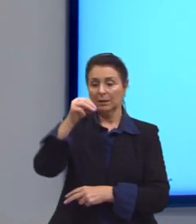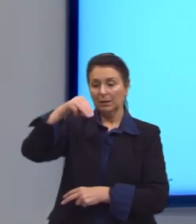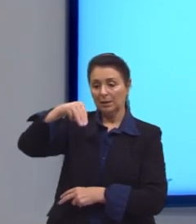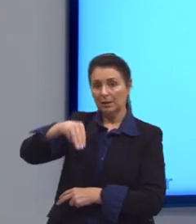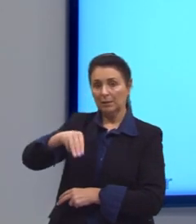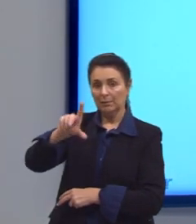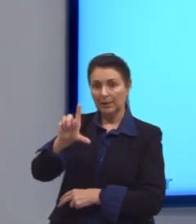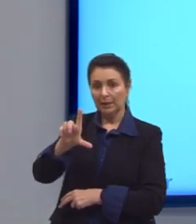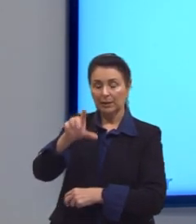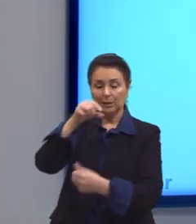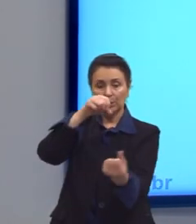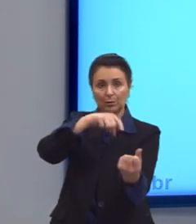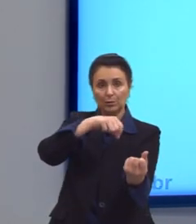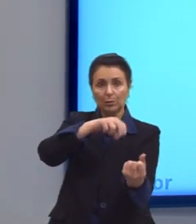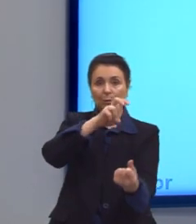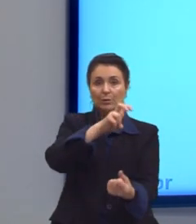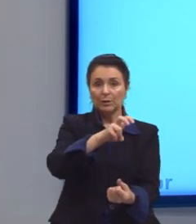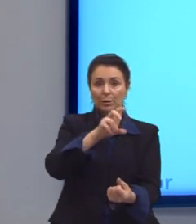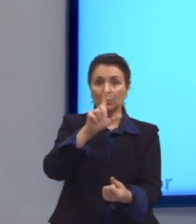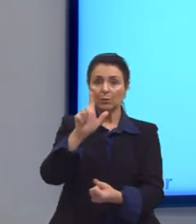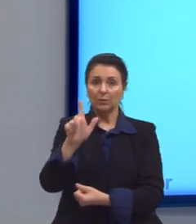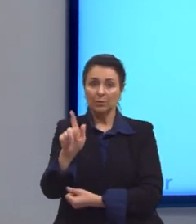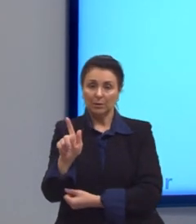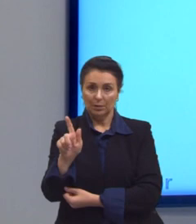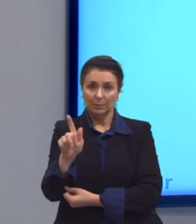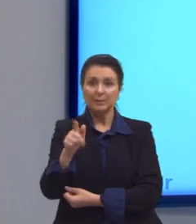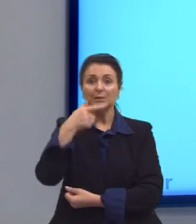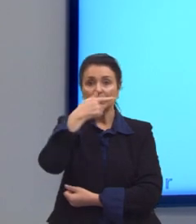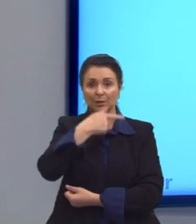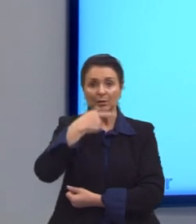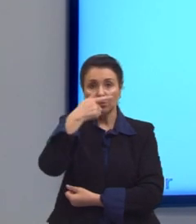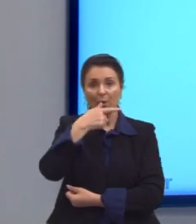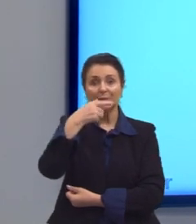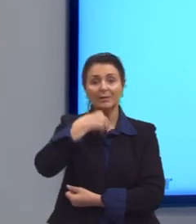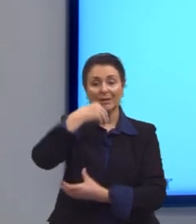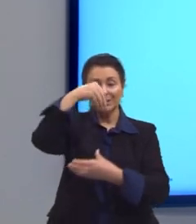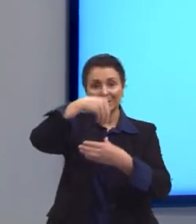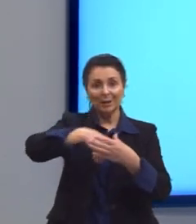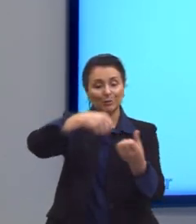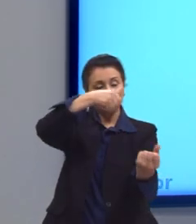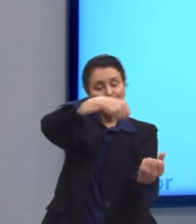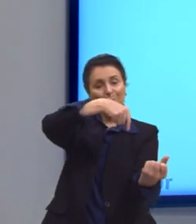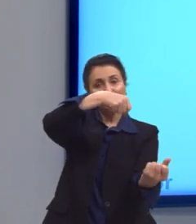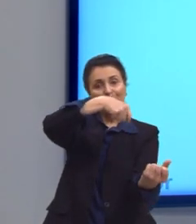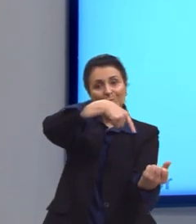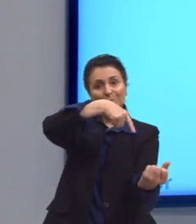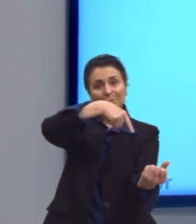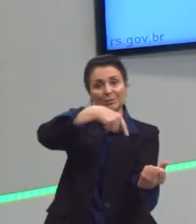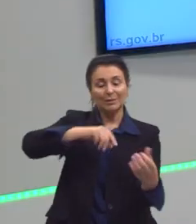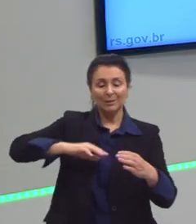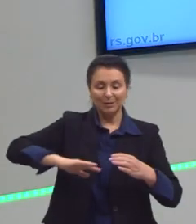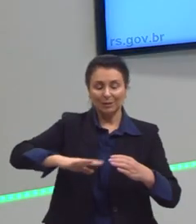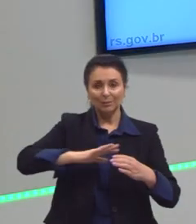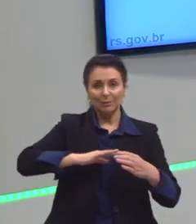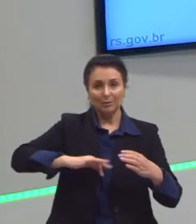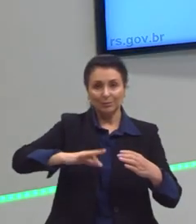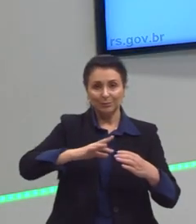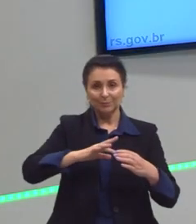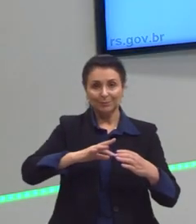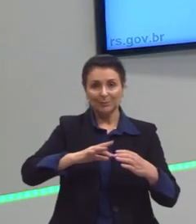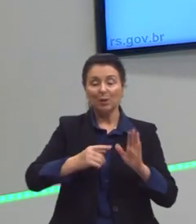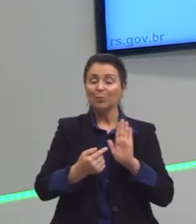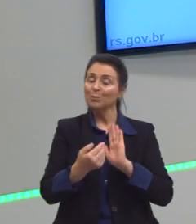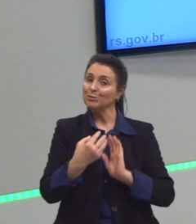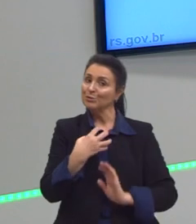soro, 5 gramas de glicose vão estar presentes naquela solução. É um jeito, uma unidade de representação